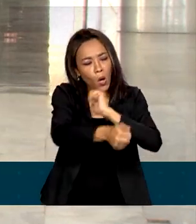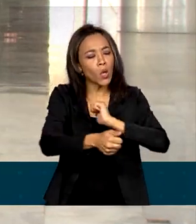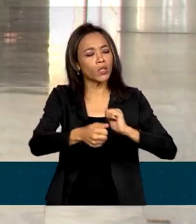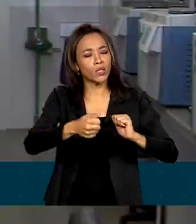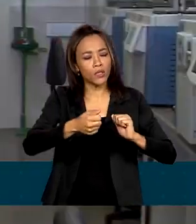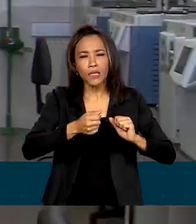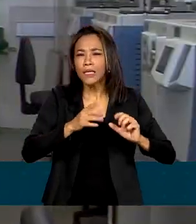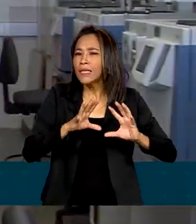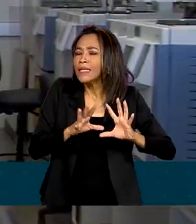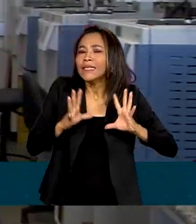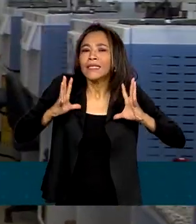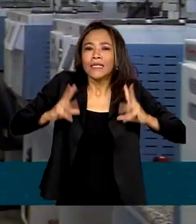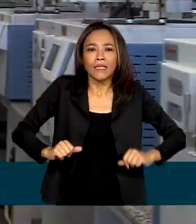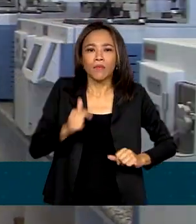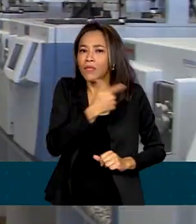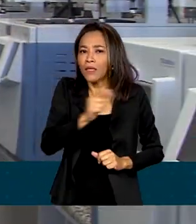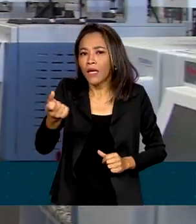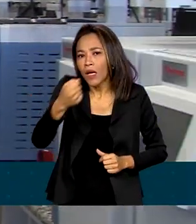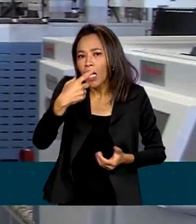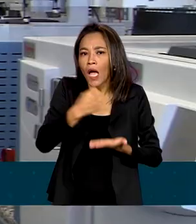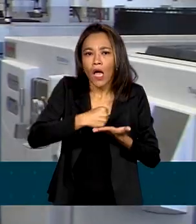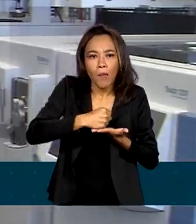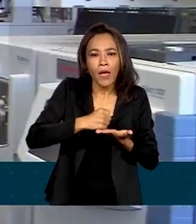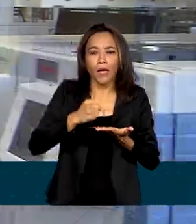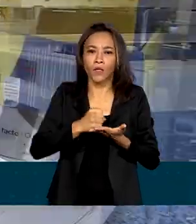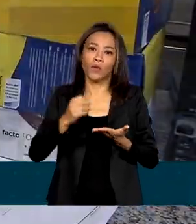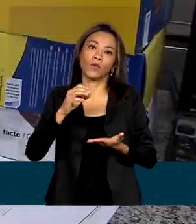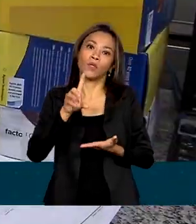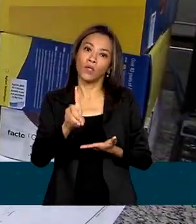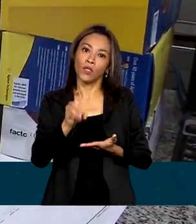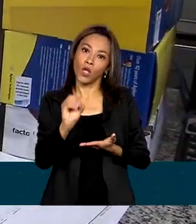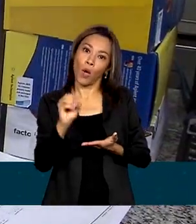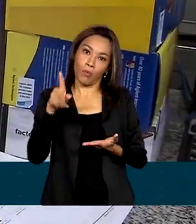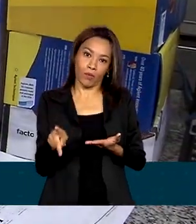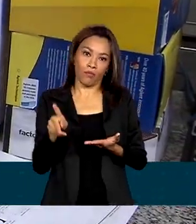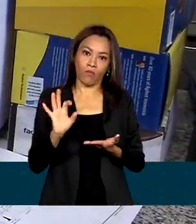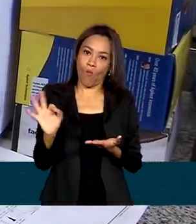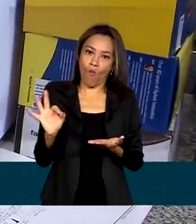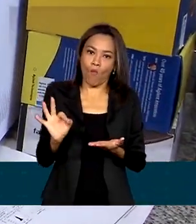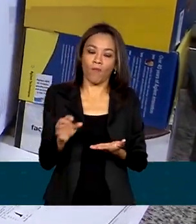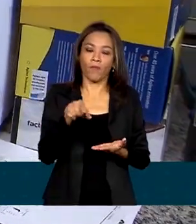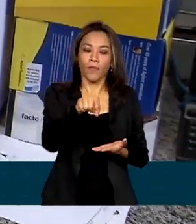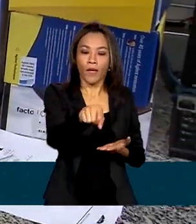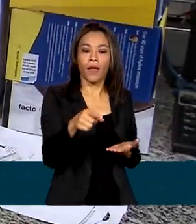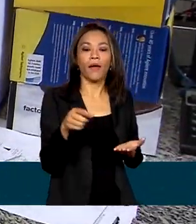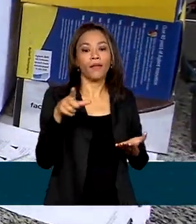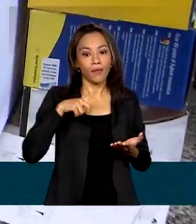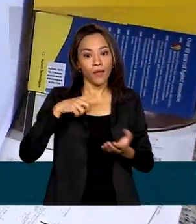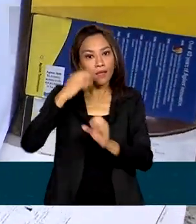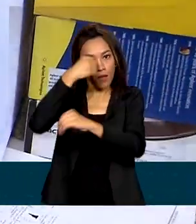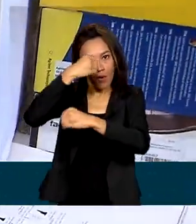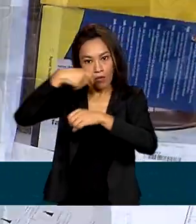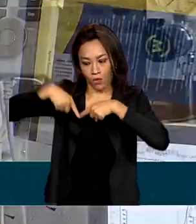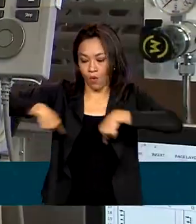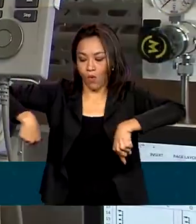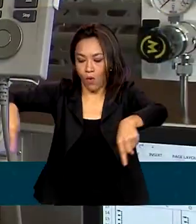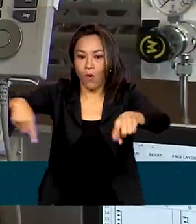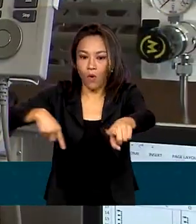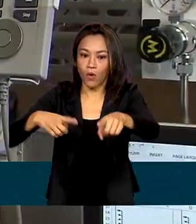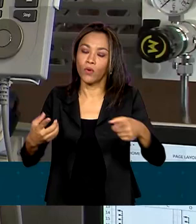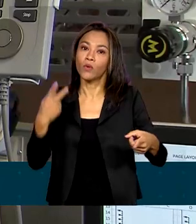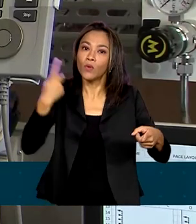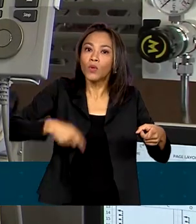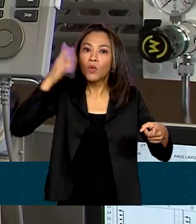sem doping. O Brasil é o único país da América do Sul com um laboratório credenciado pela entidade, o Laboratório